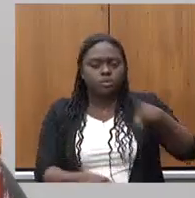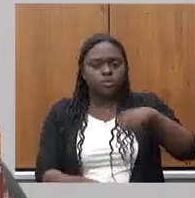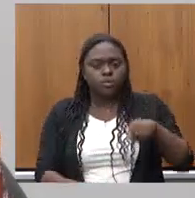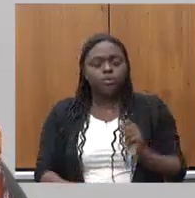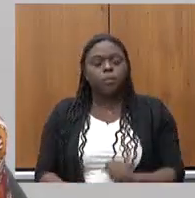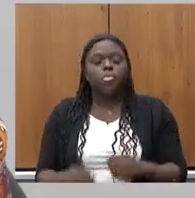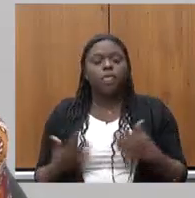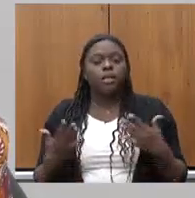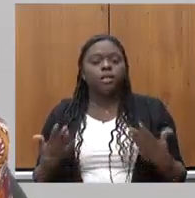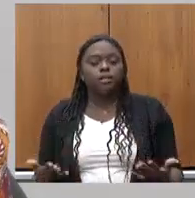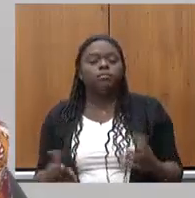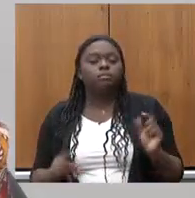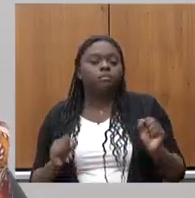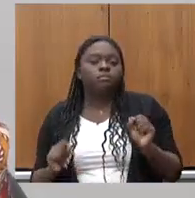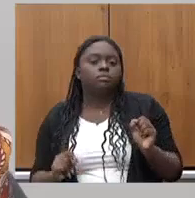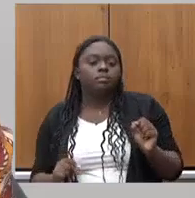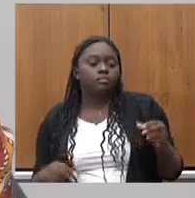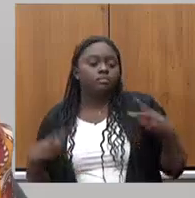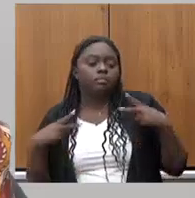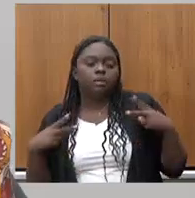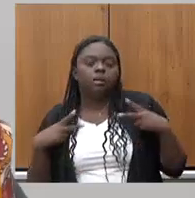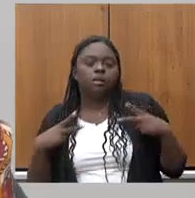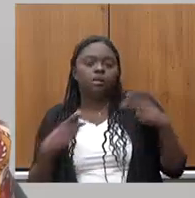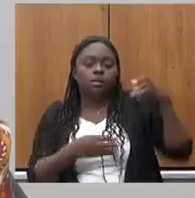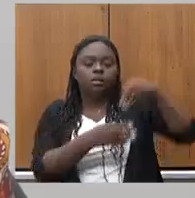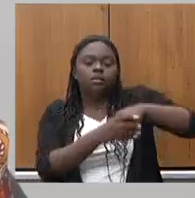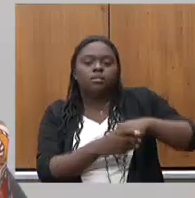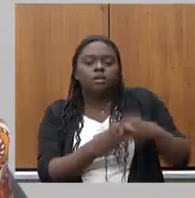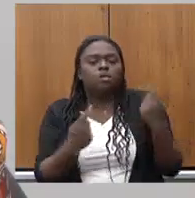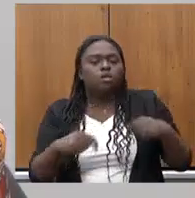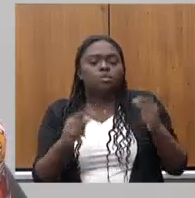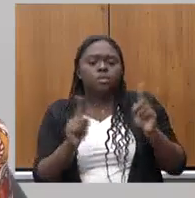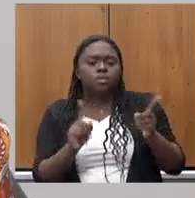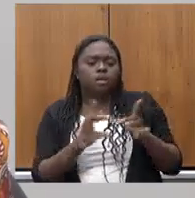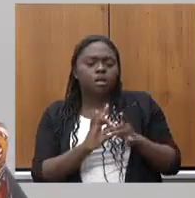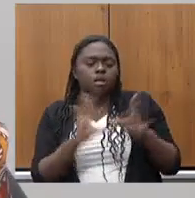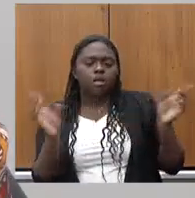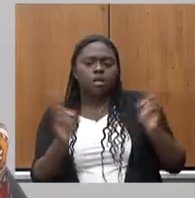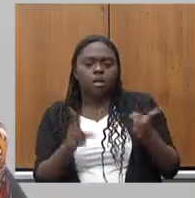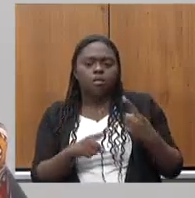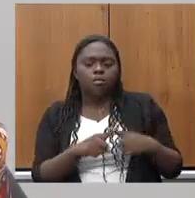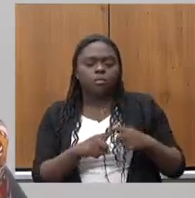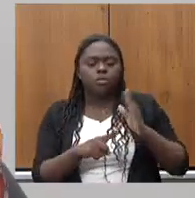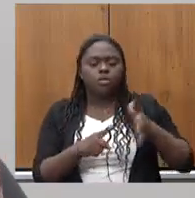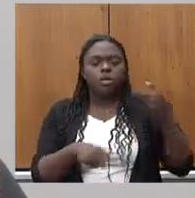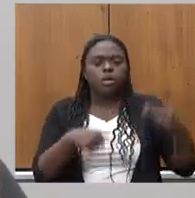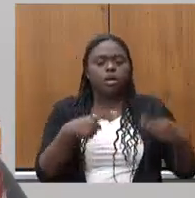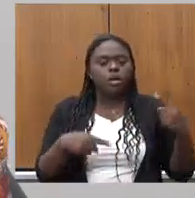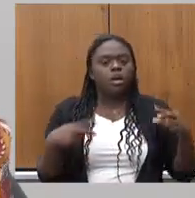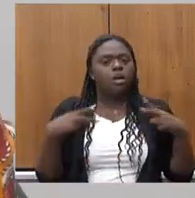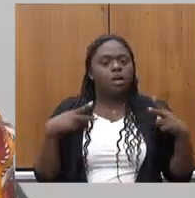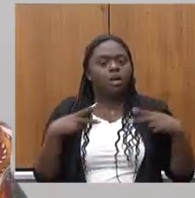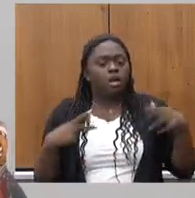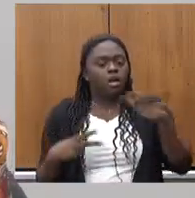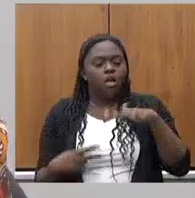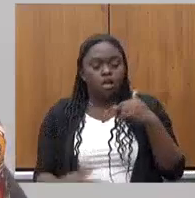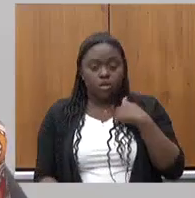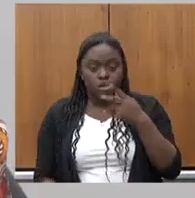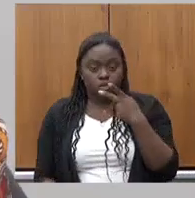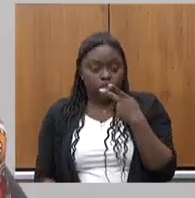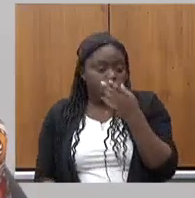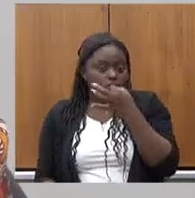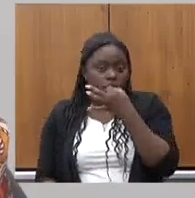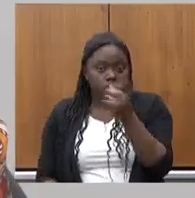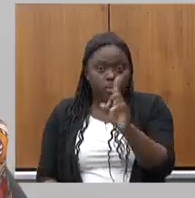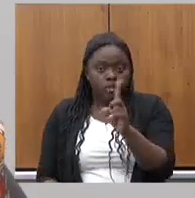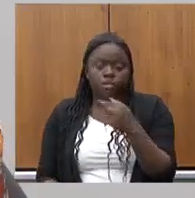então a política foi uma política privatista não precisou da autorização porque a política já foi privatista e eu não estou dizendo por opinião eu estou dizendo porque